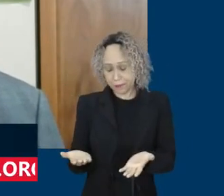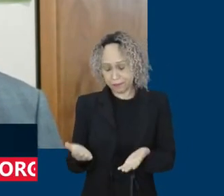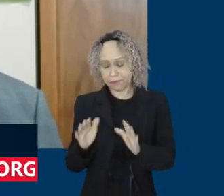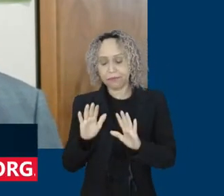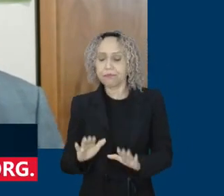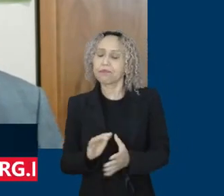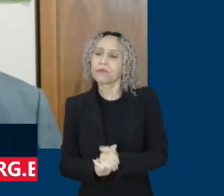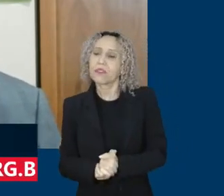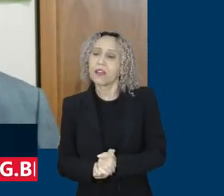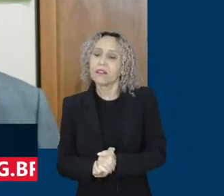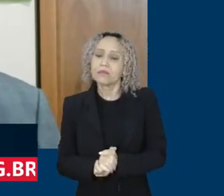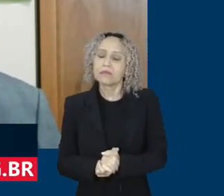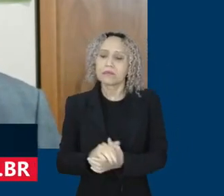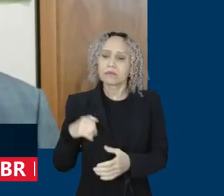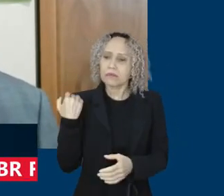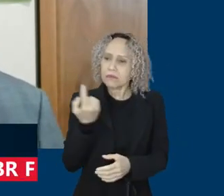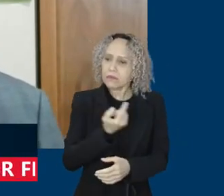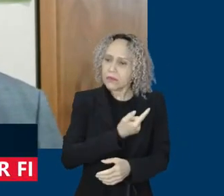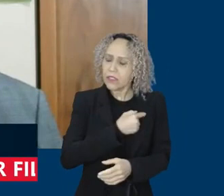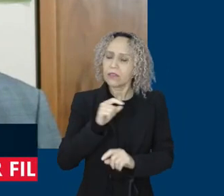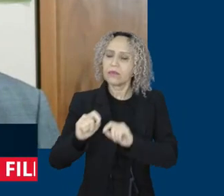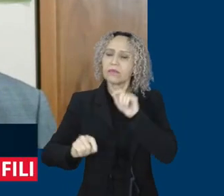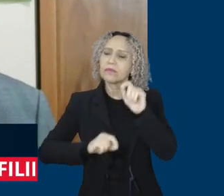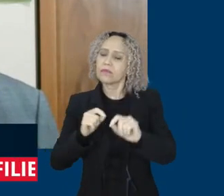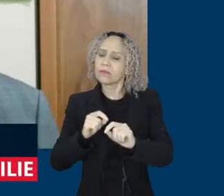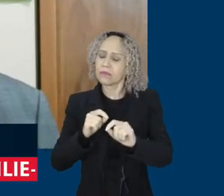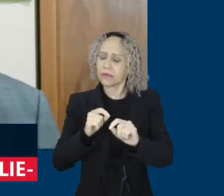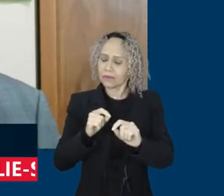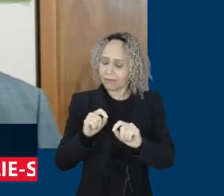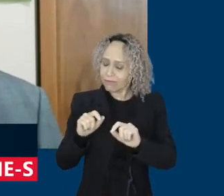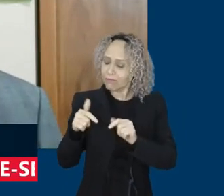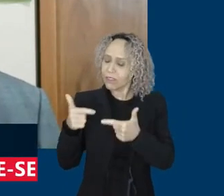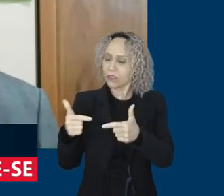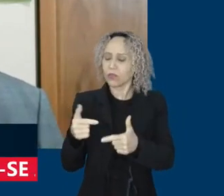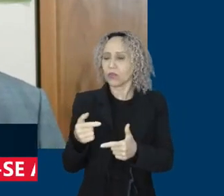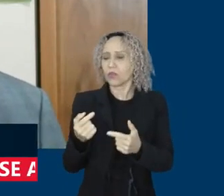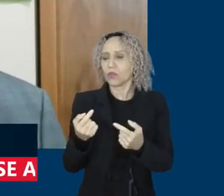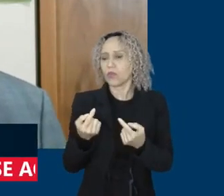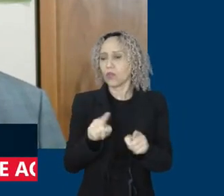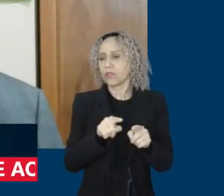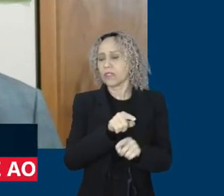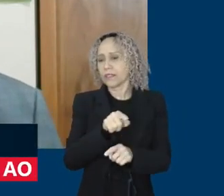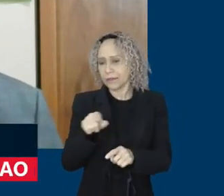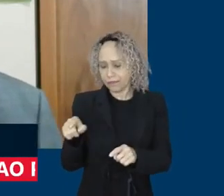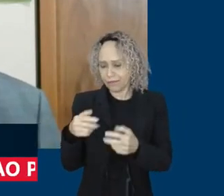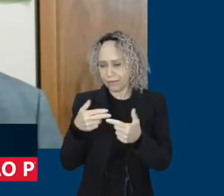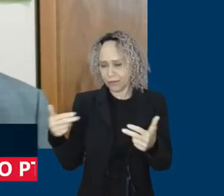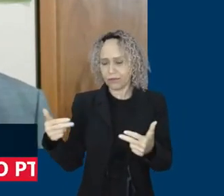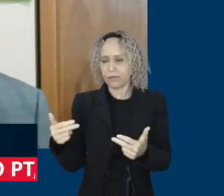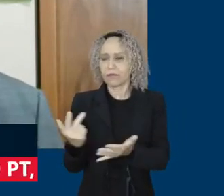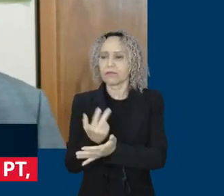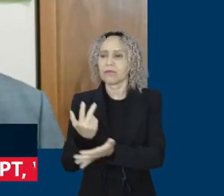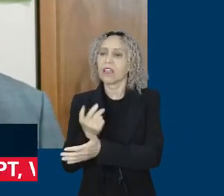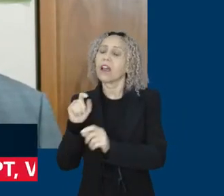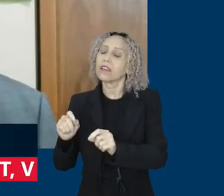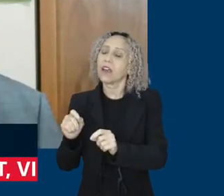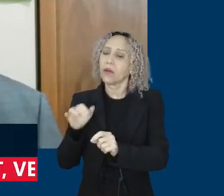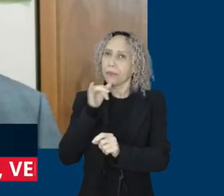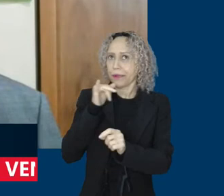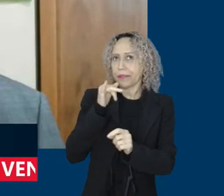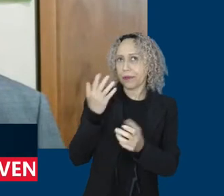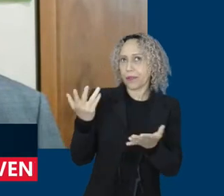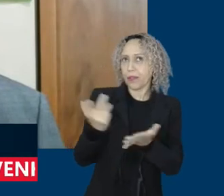bombassem a chamada do golpista que eles faziam, e a isso somarmos a violência nas